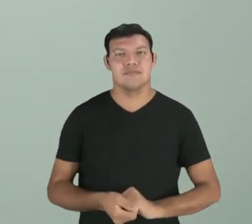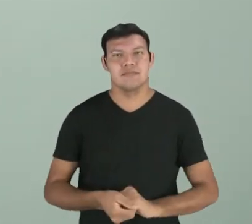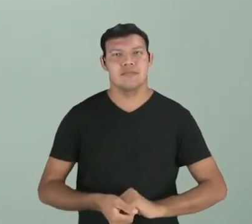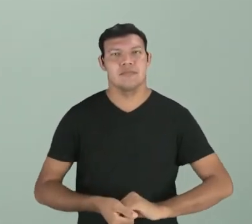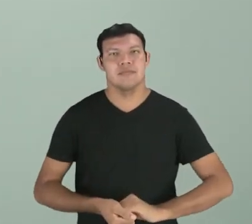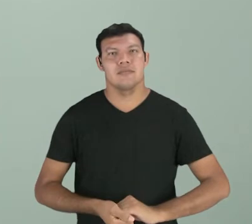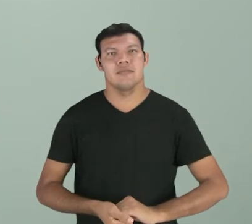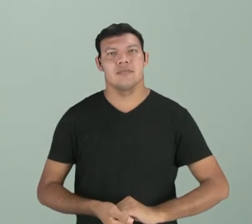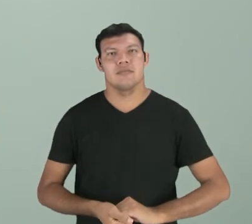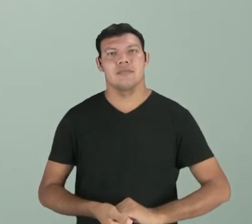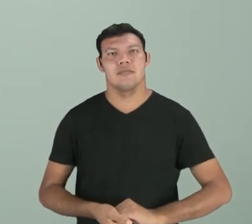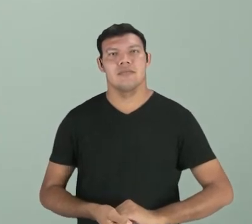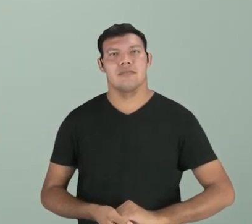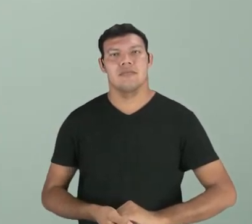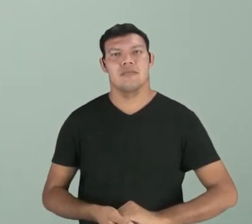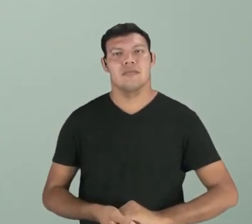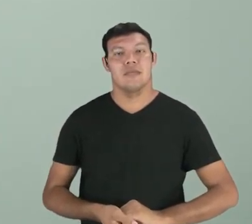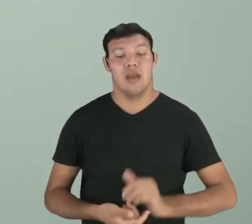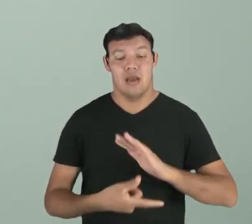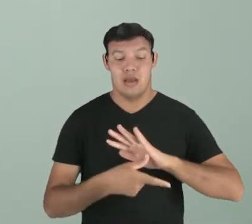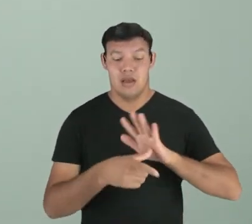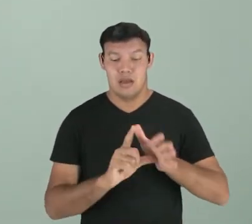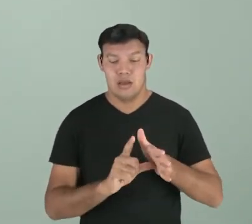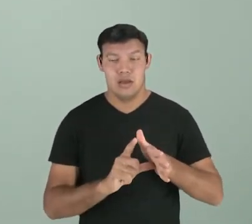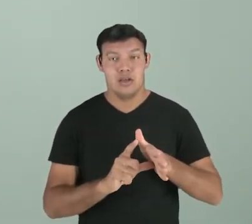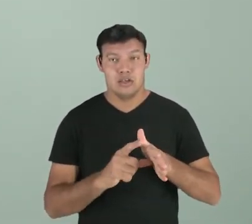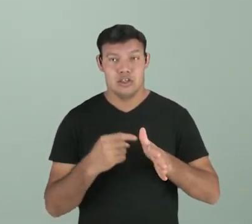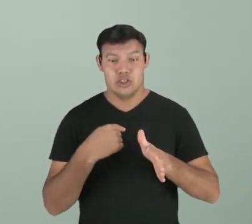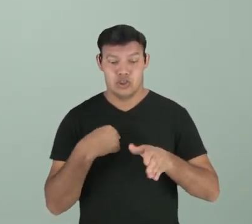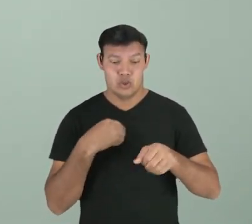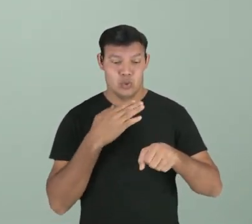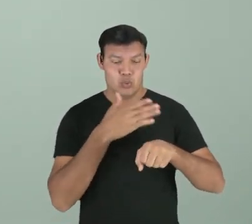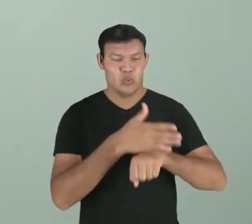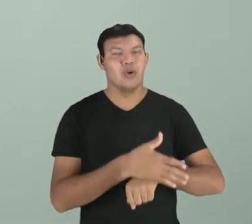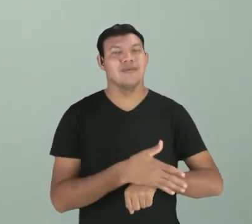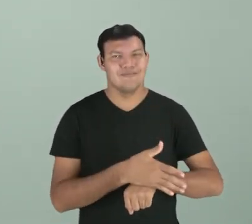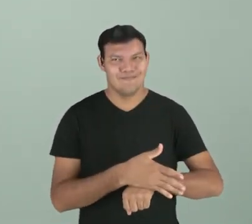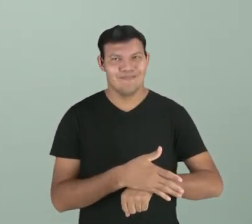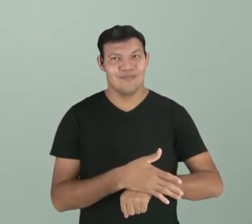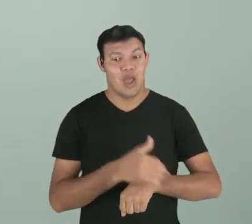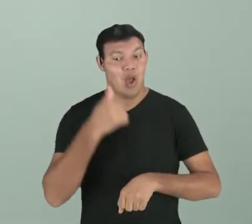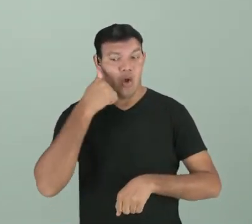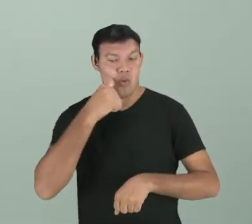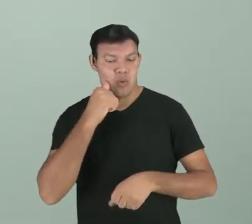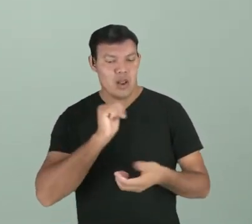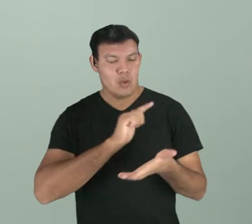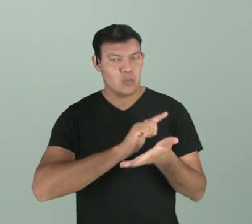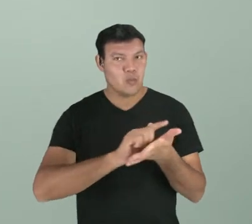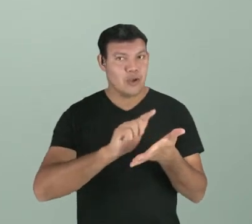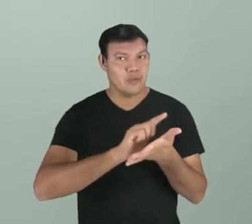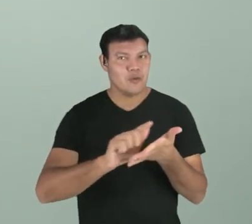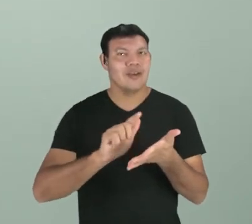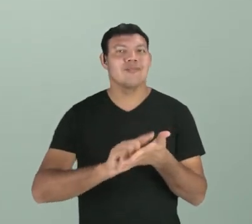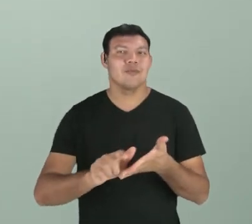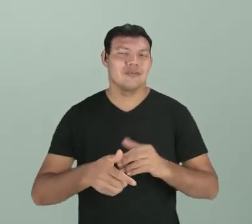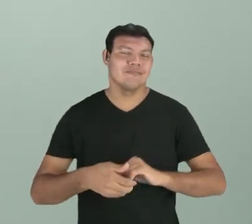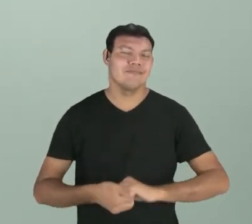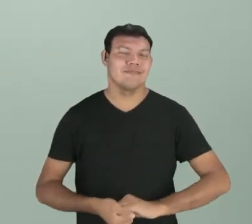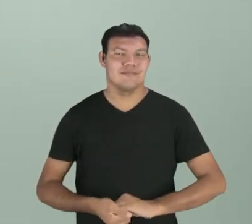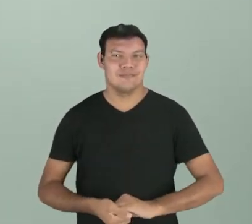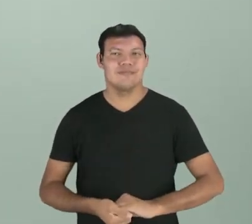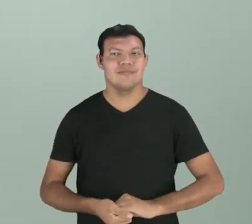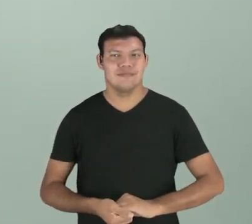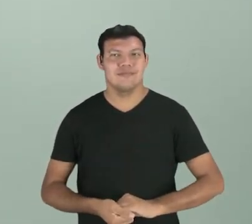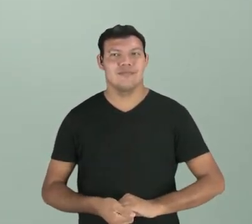limpara significa que antes dessa ação de eu entrar, aconteceu algo antes. A moça tinha limpado.